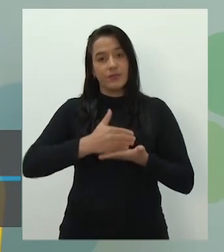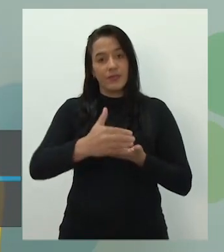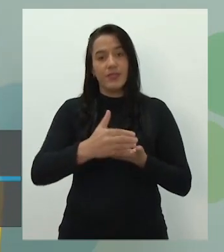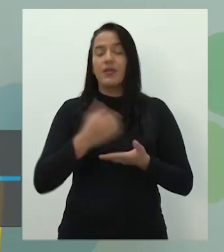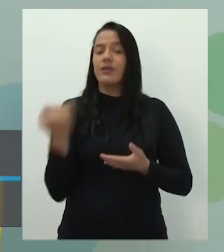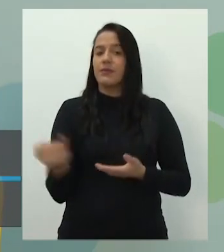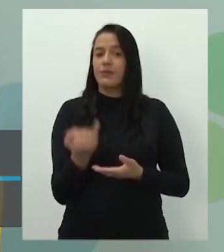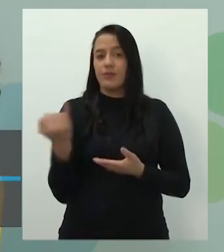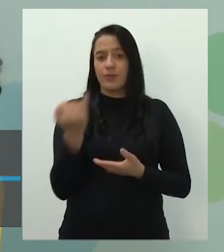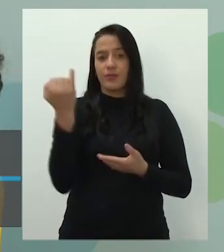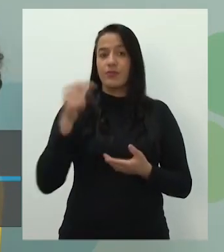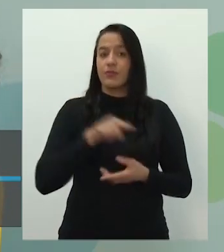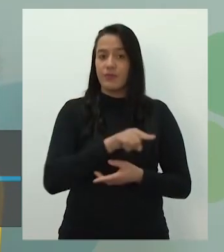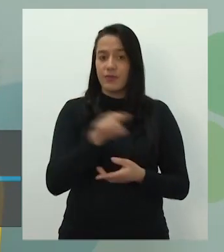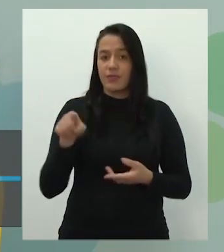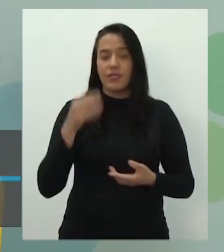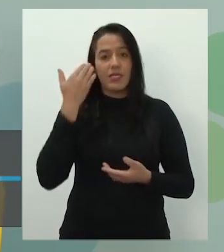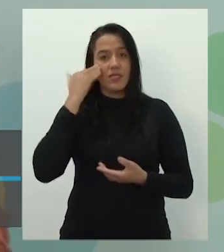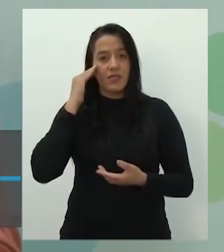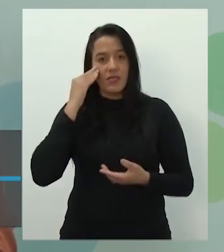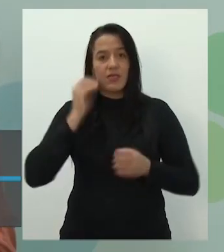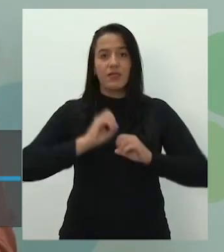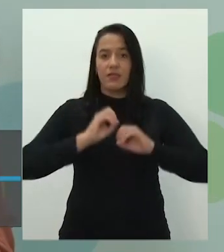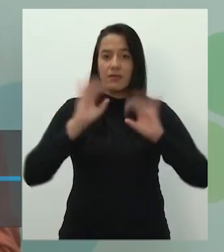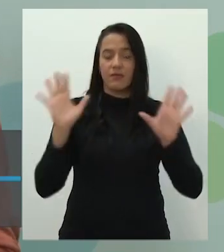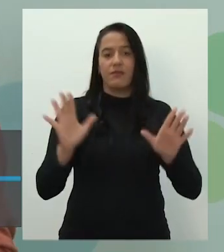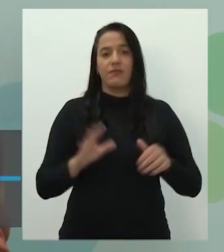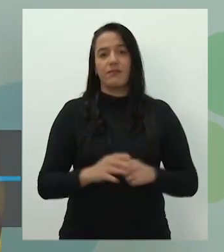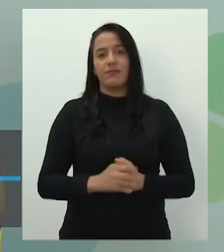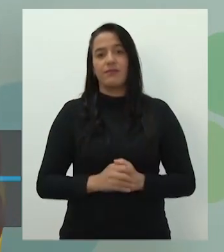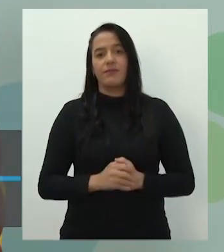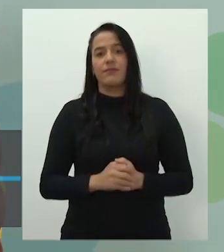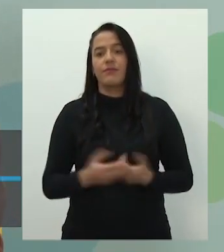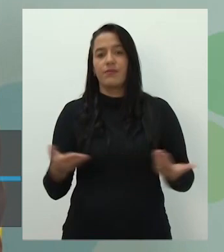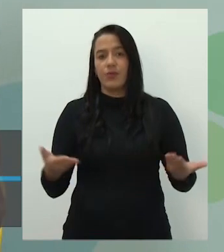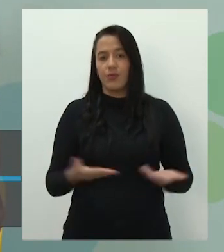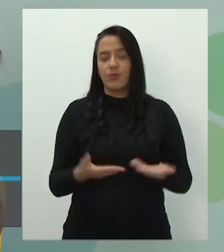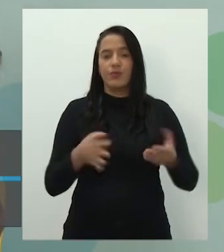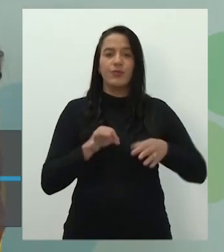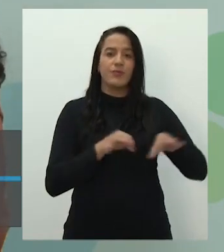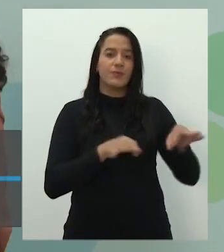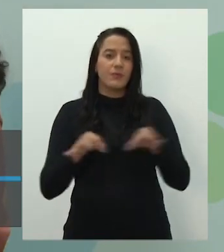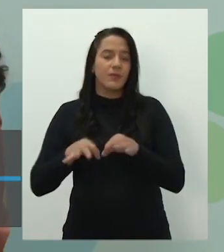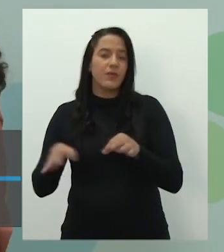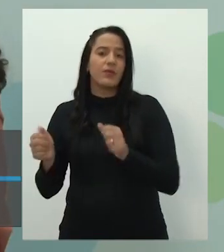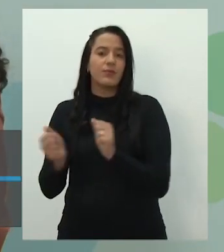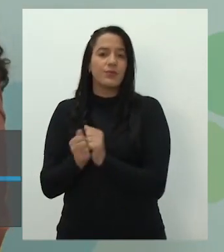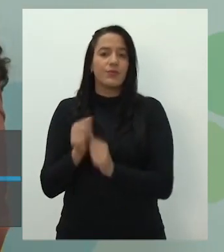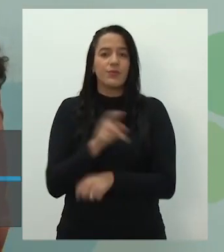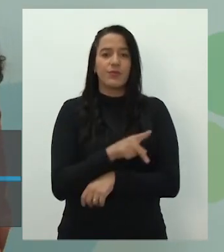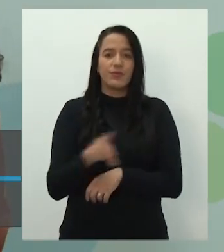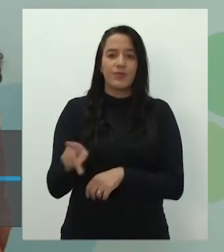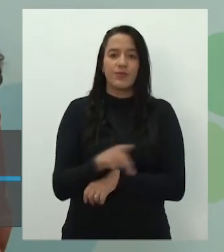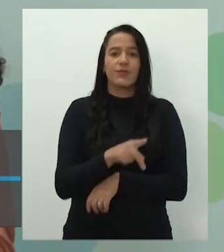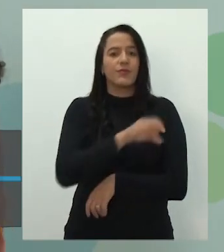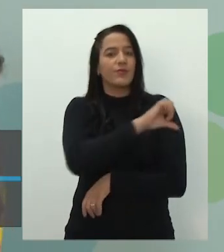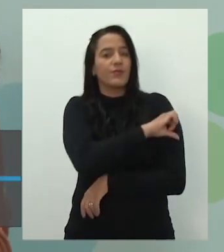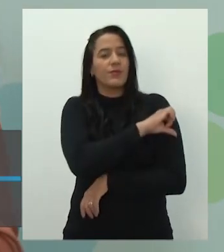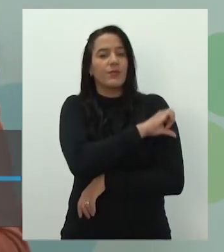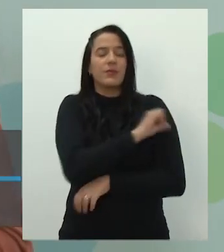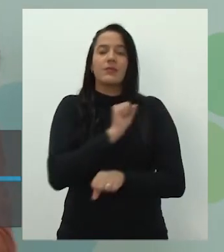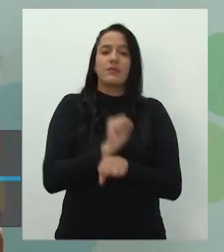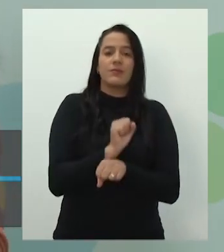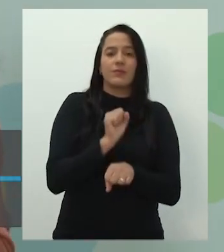que você entenda isso. E aí vou preparar, já que também os professores aqui do nono ano estão esperando